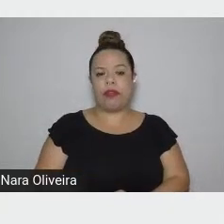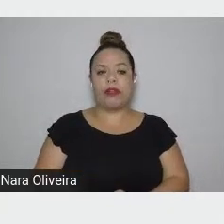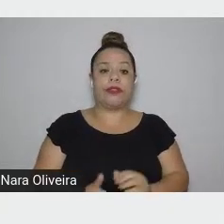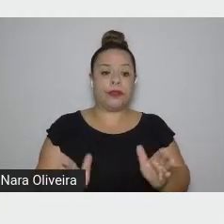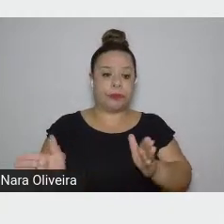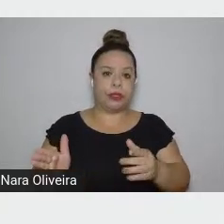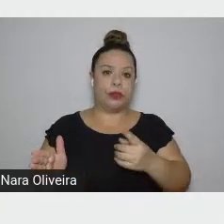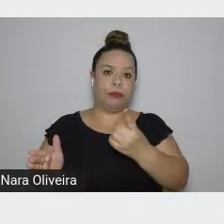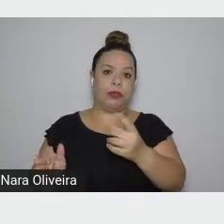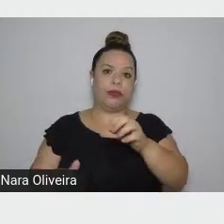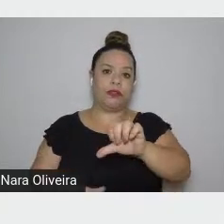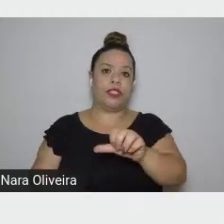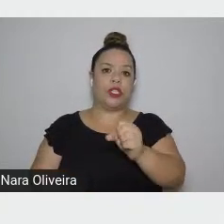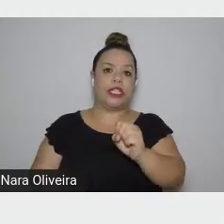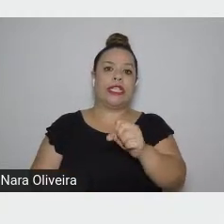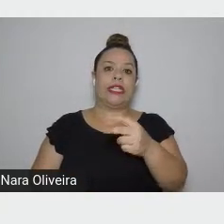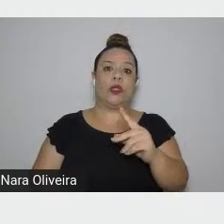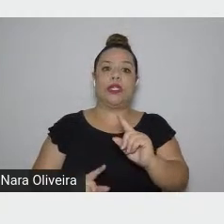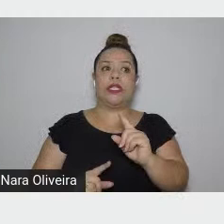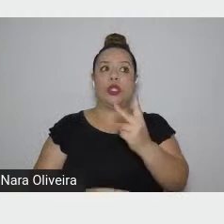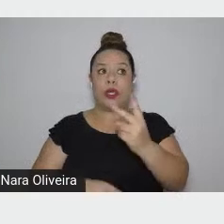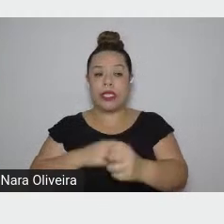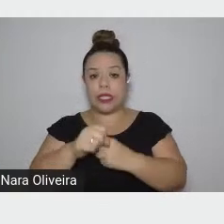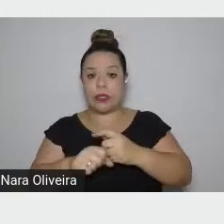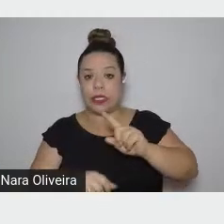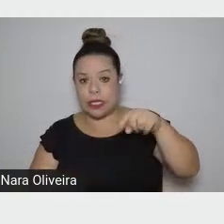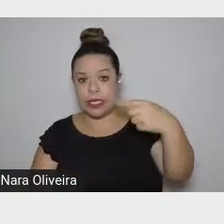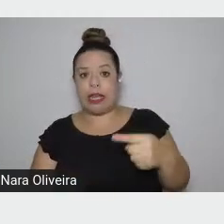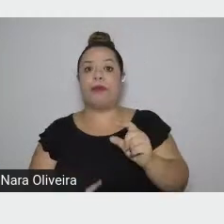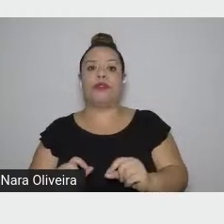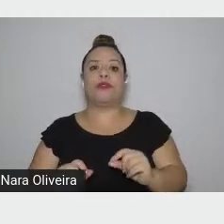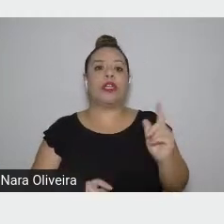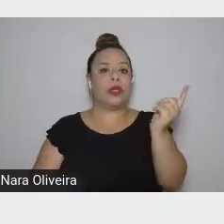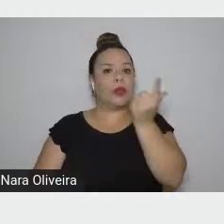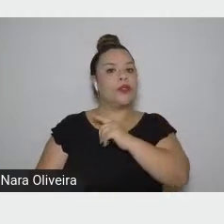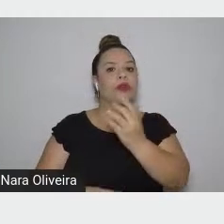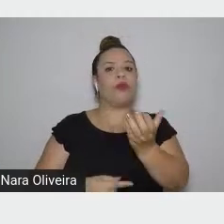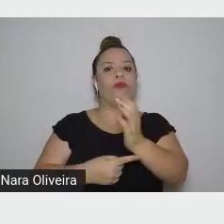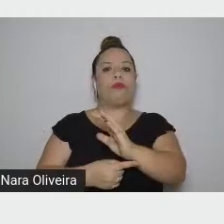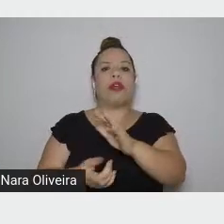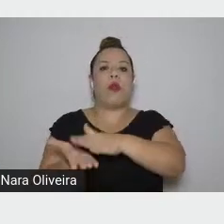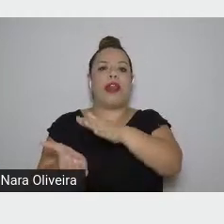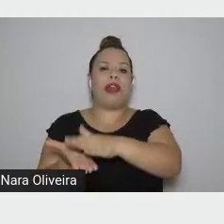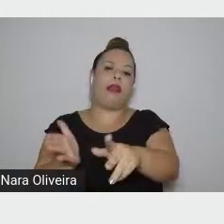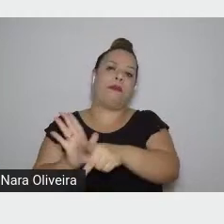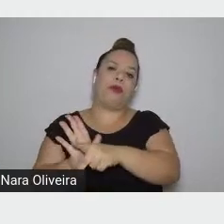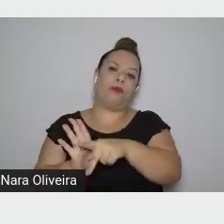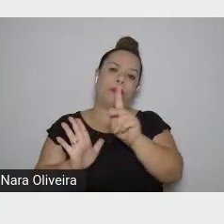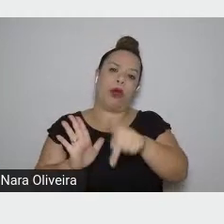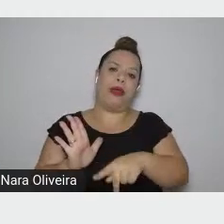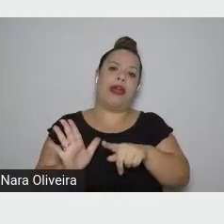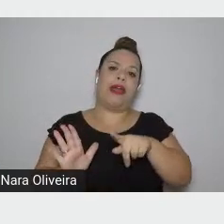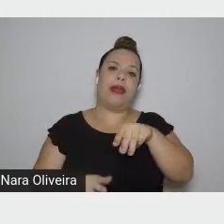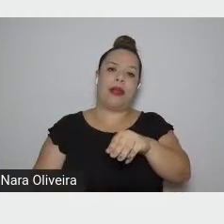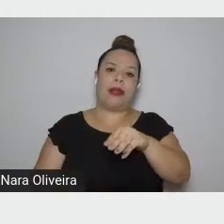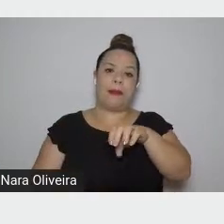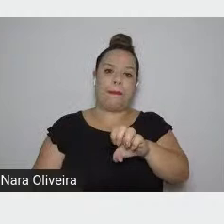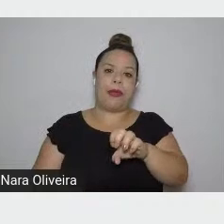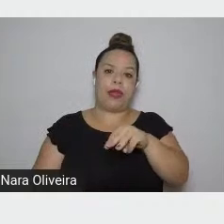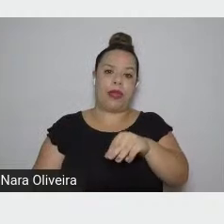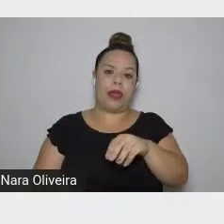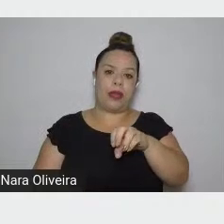dois anos depois, ele publicou Memorial do Convento. Memorial do Convento é um projeto